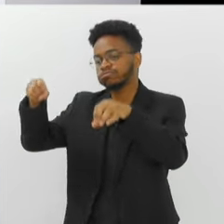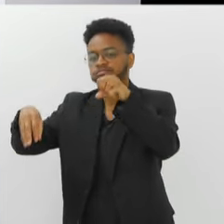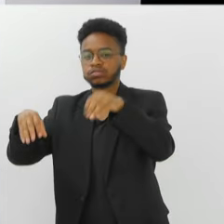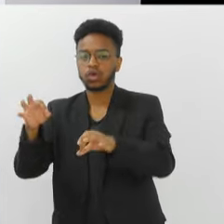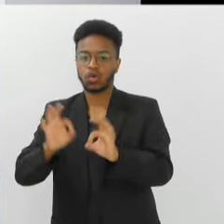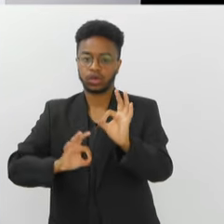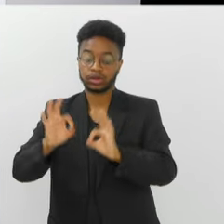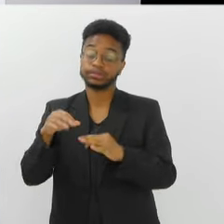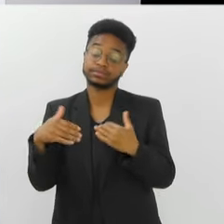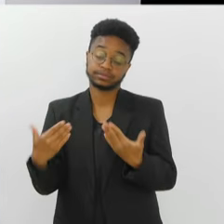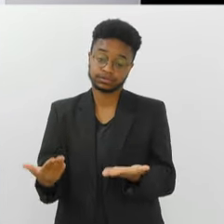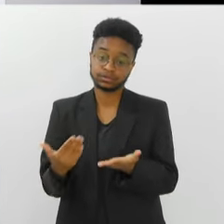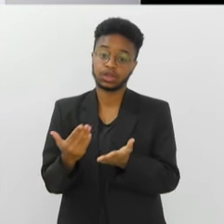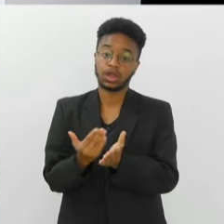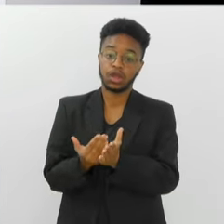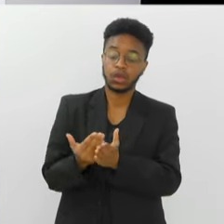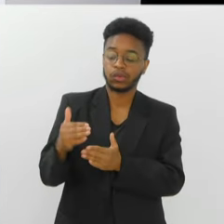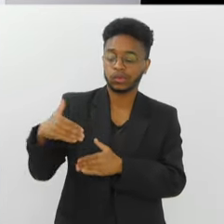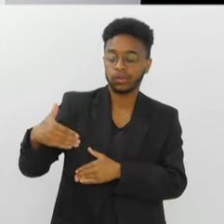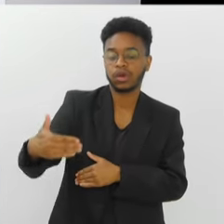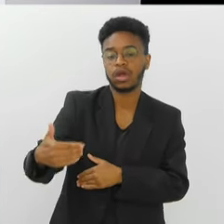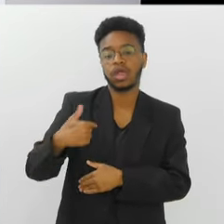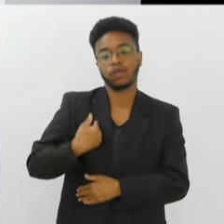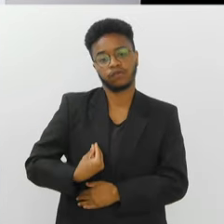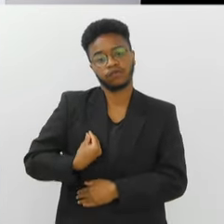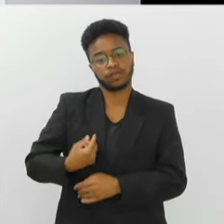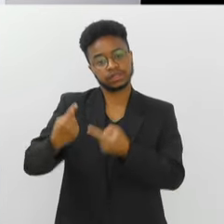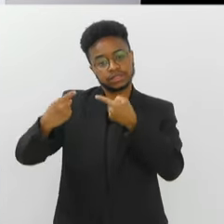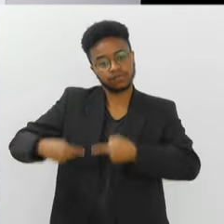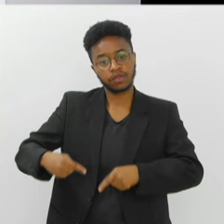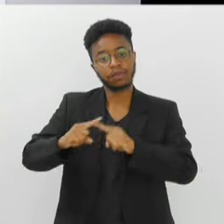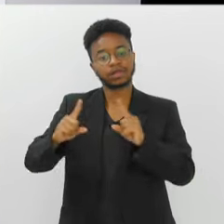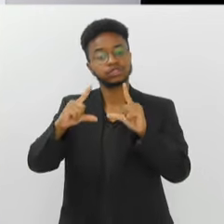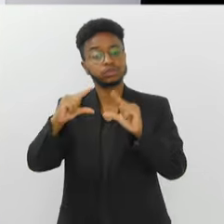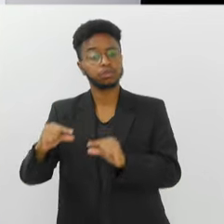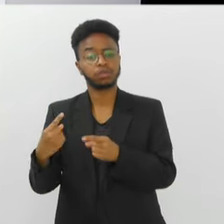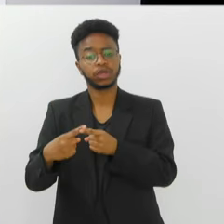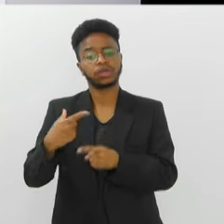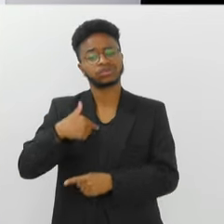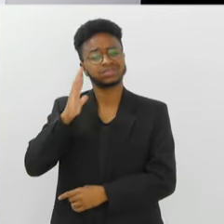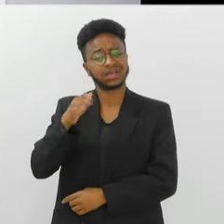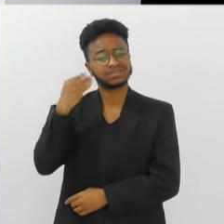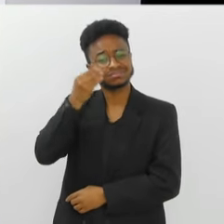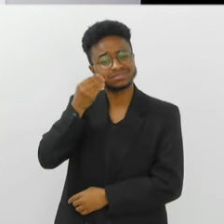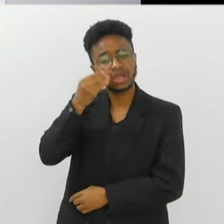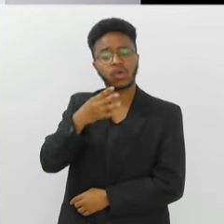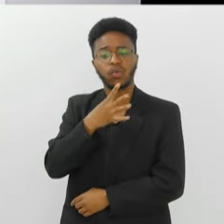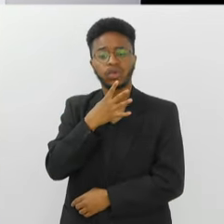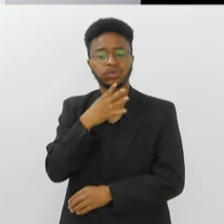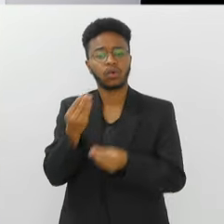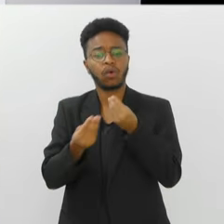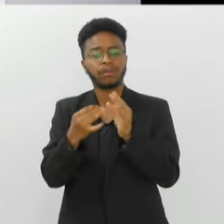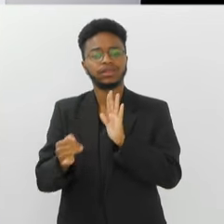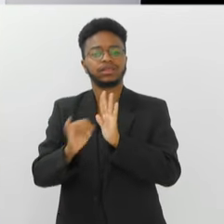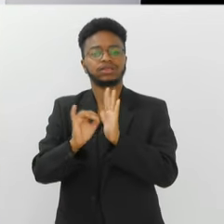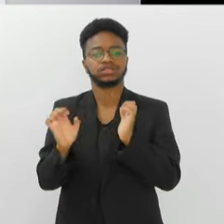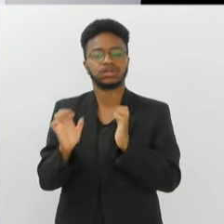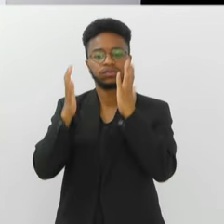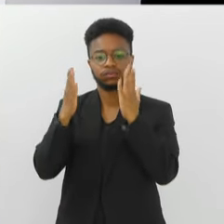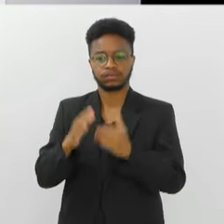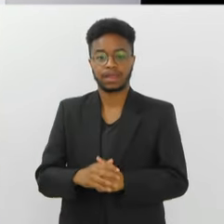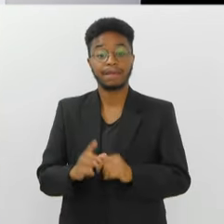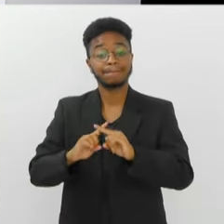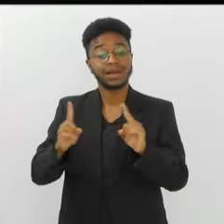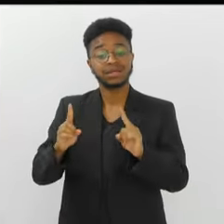Então, a partir daí, eu estou vivendo um desafio, mas esse desafio é amenizado porque eu já conheço a identidade dessa